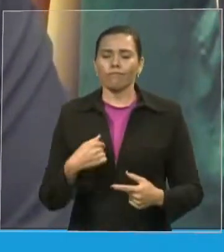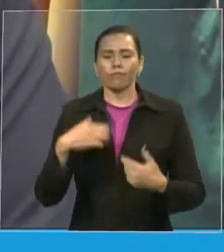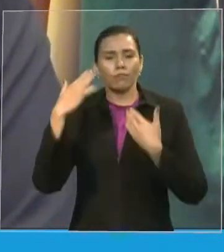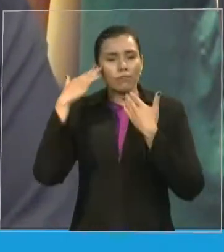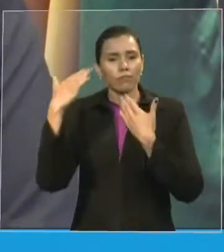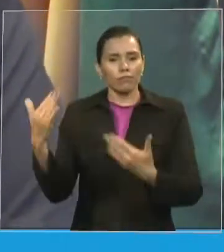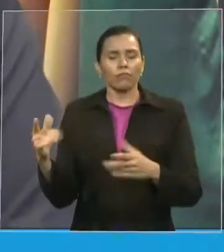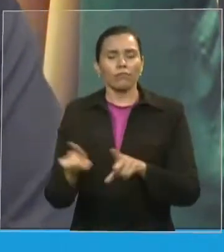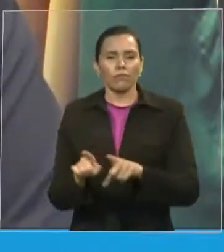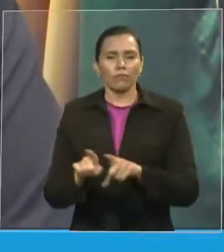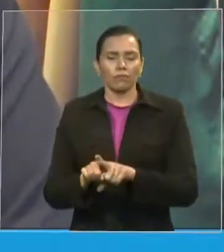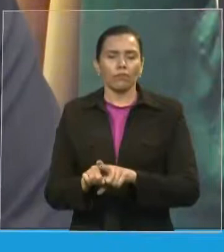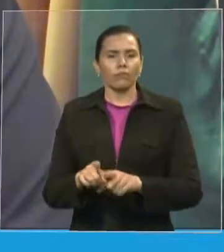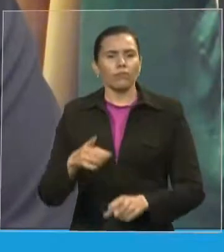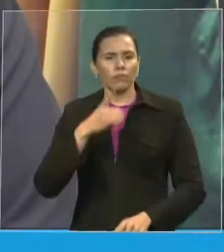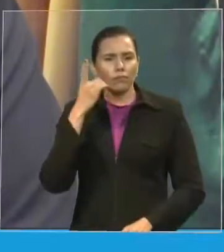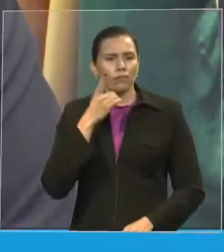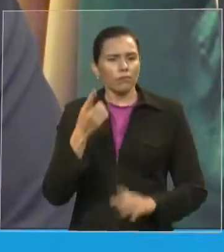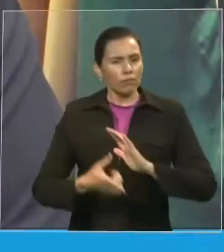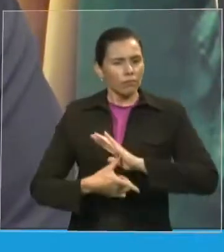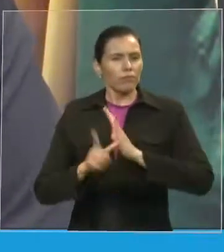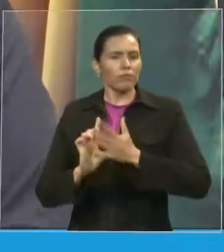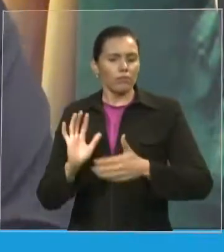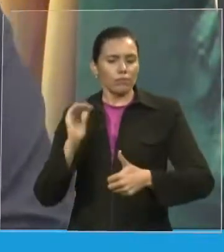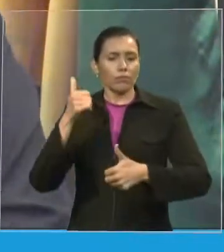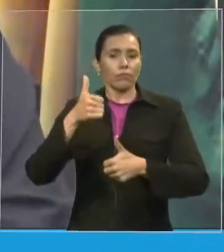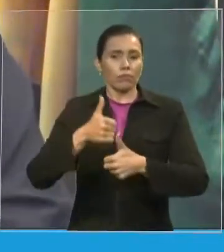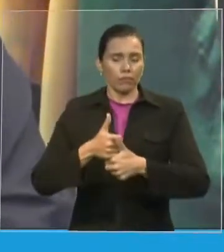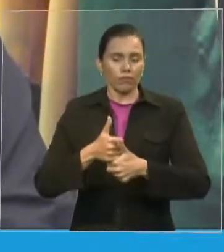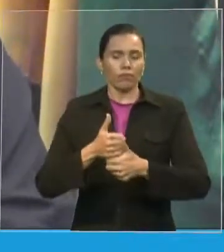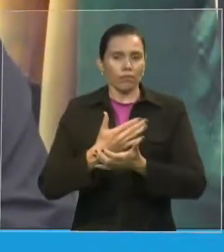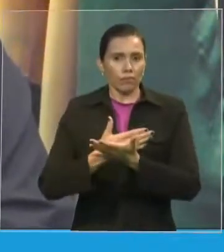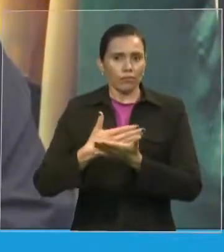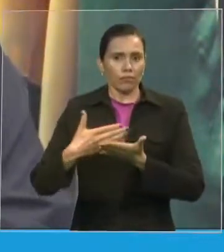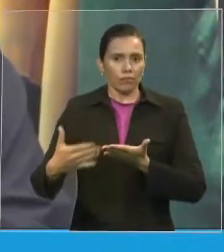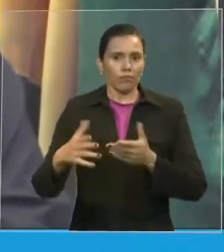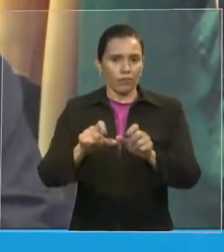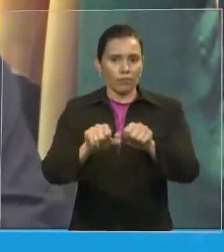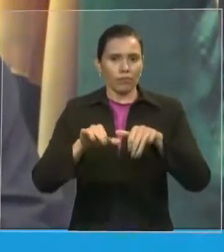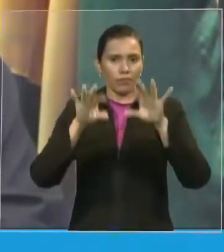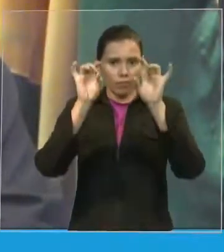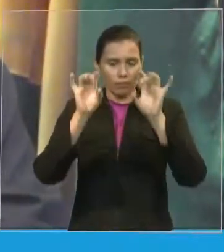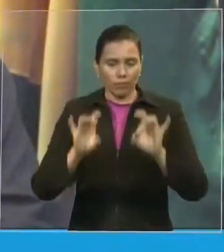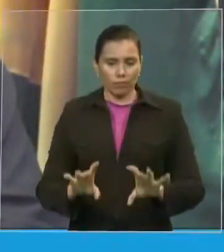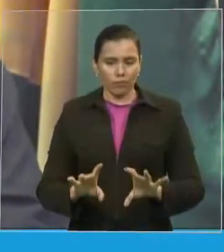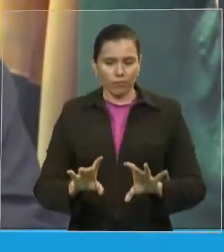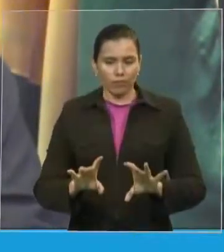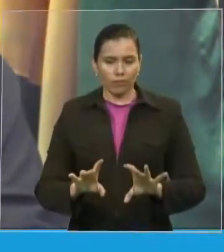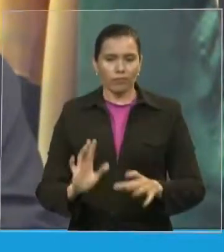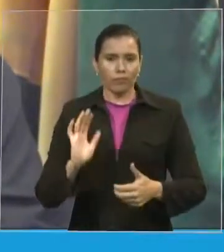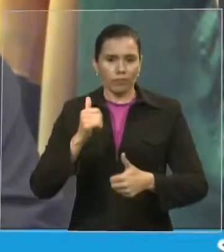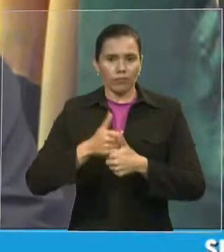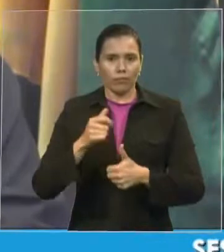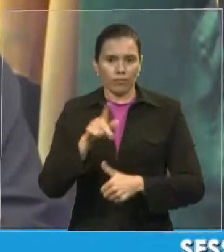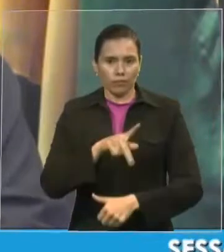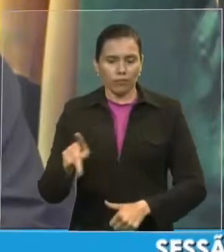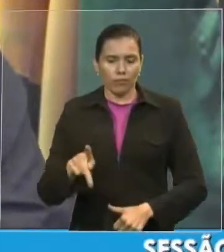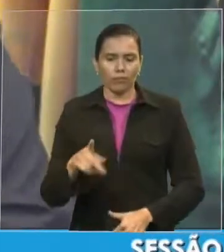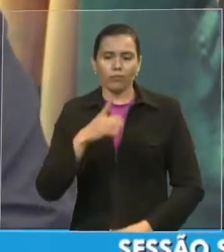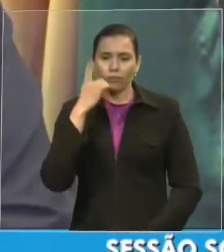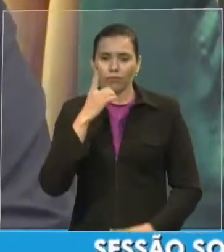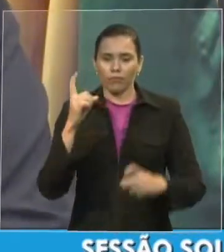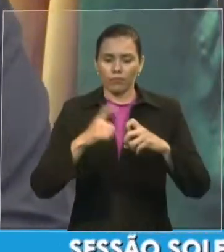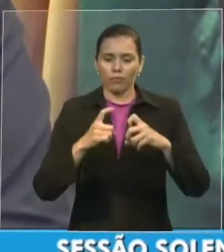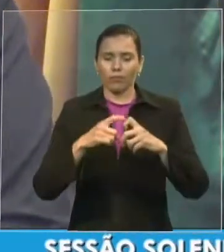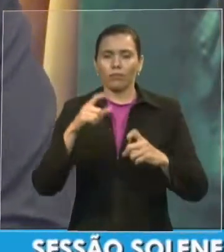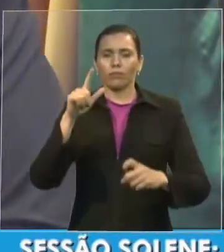presidiu o início dessa sessão, nosso deputado Levi